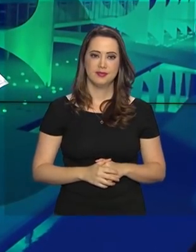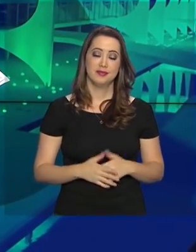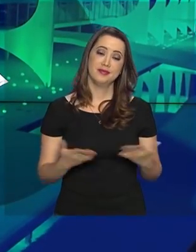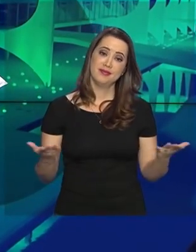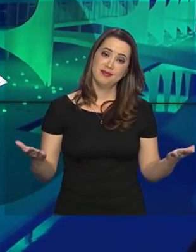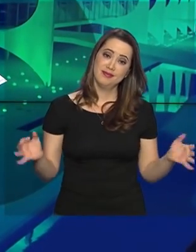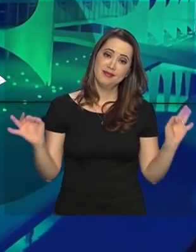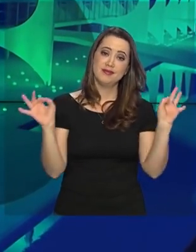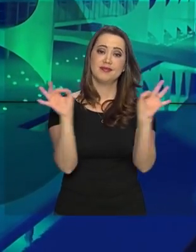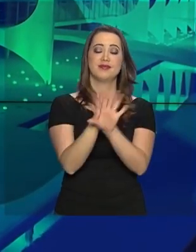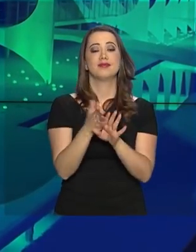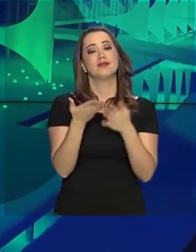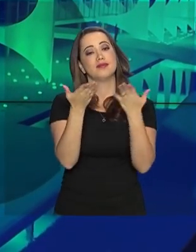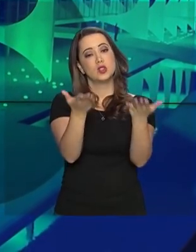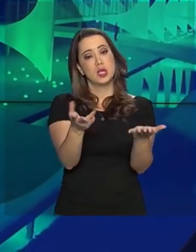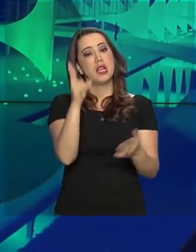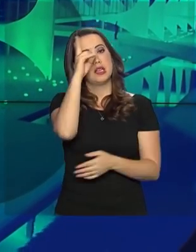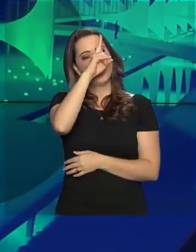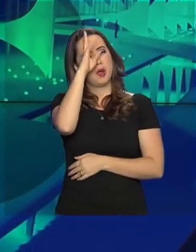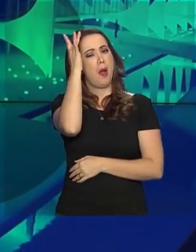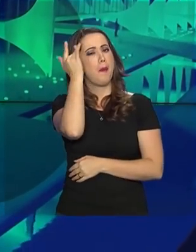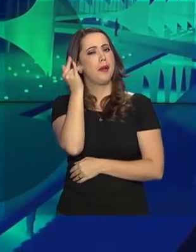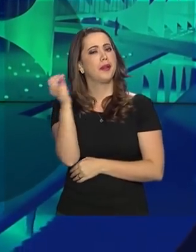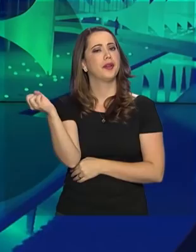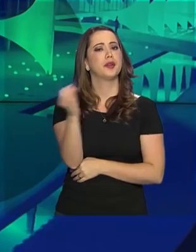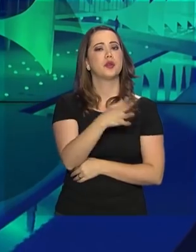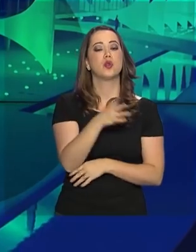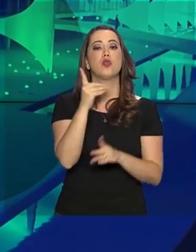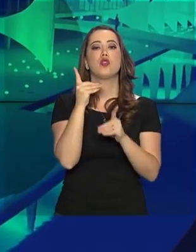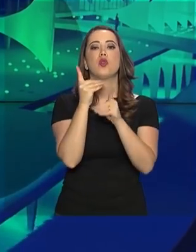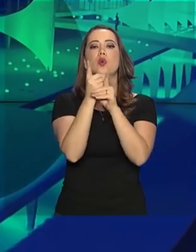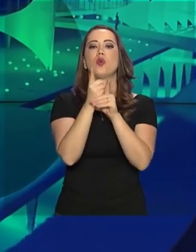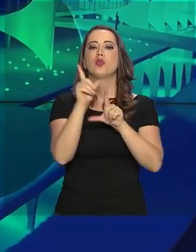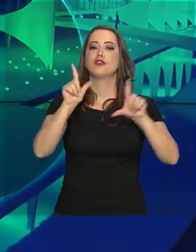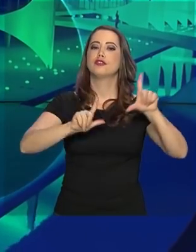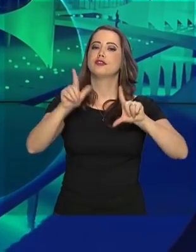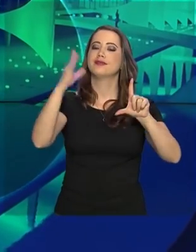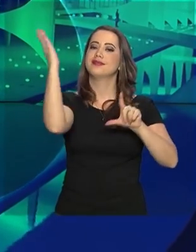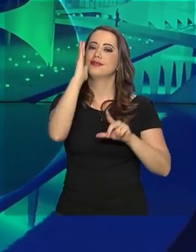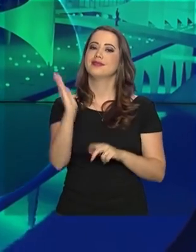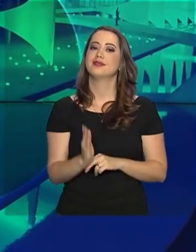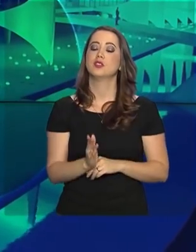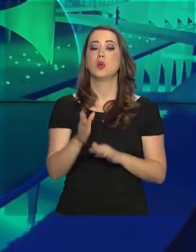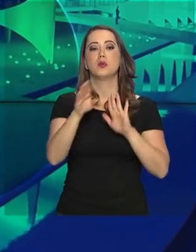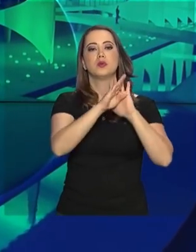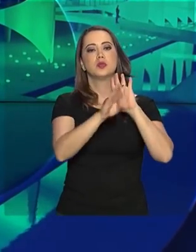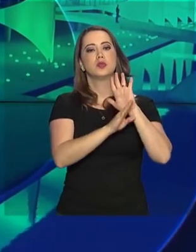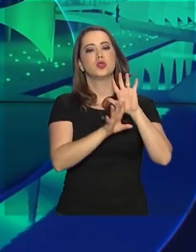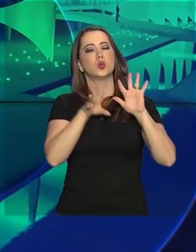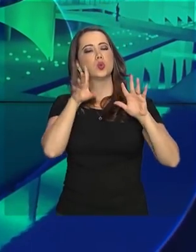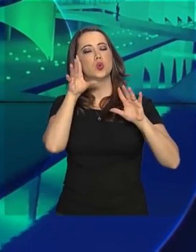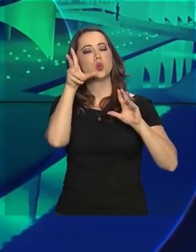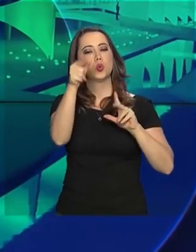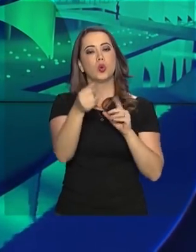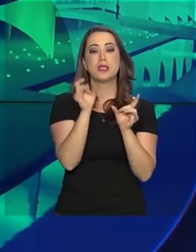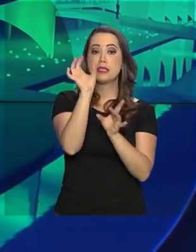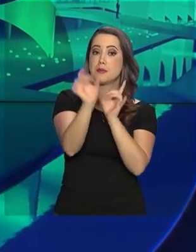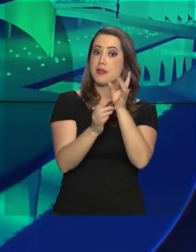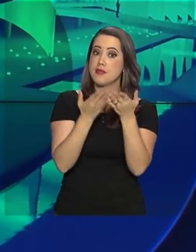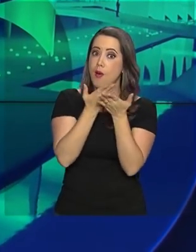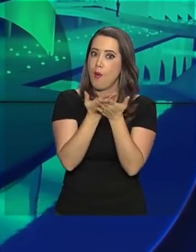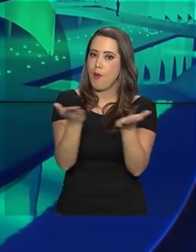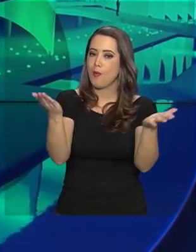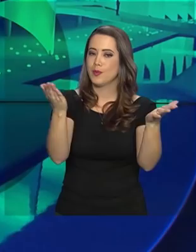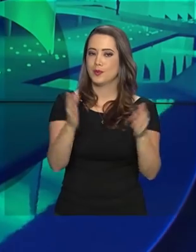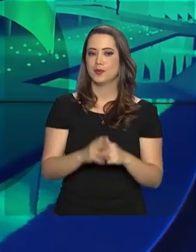Nós ficamos por aqui. Então, lembrando que amanhã a gente se encontra na nova TV Brasil, com uma programação feita toda para